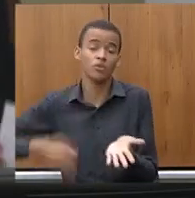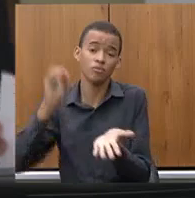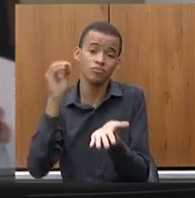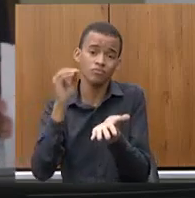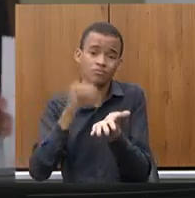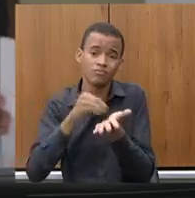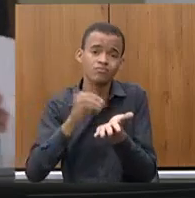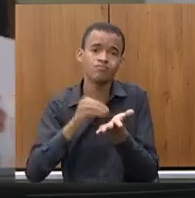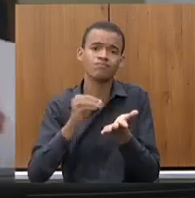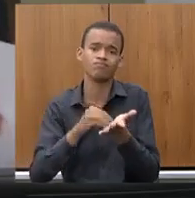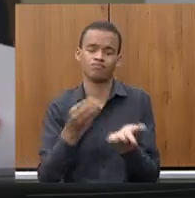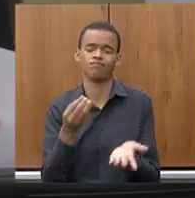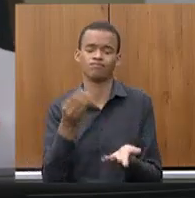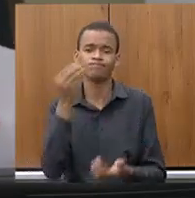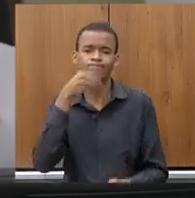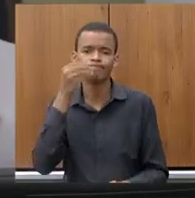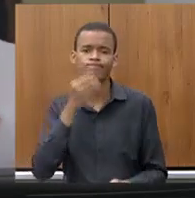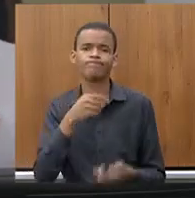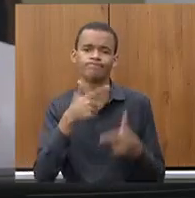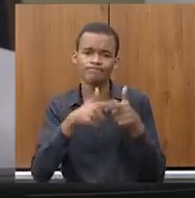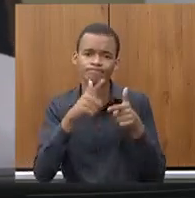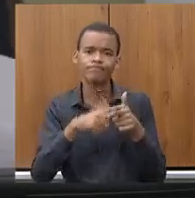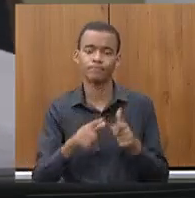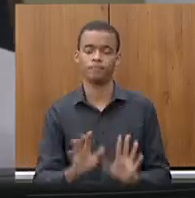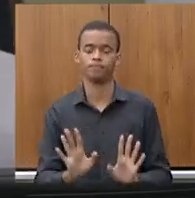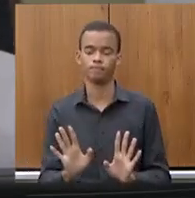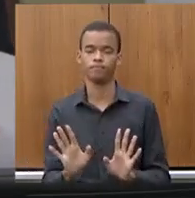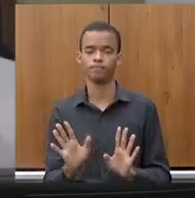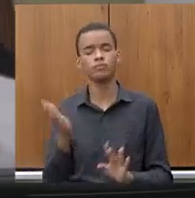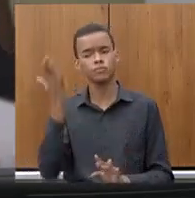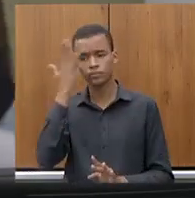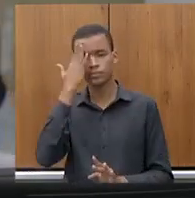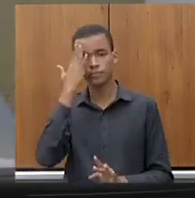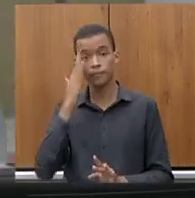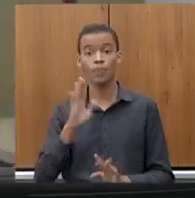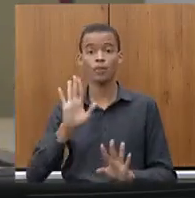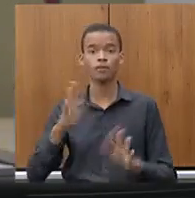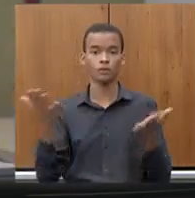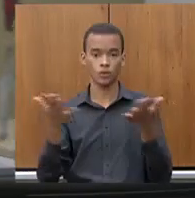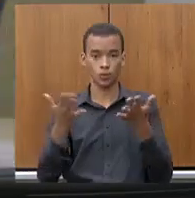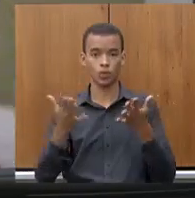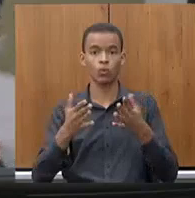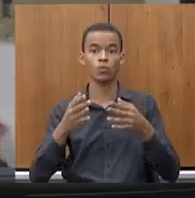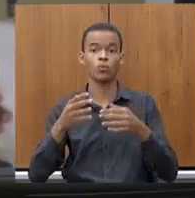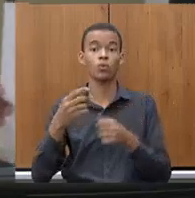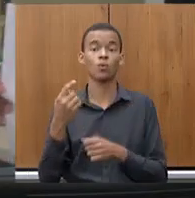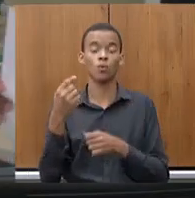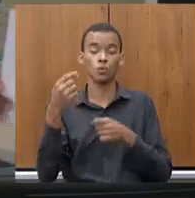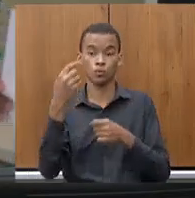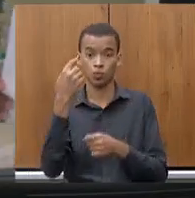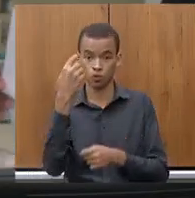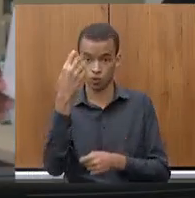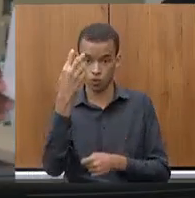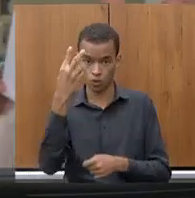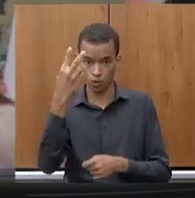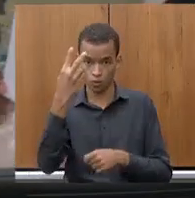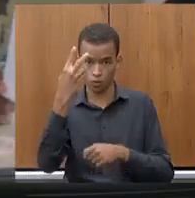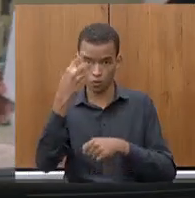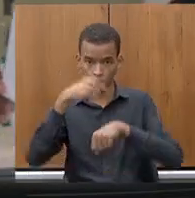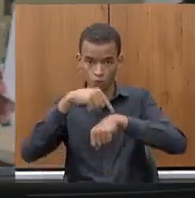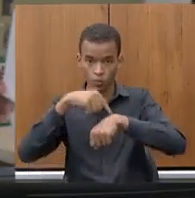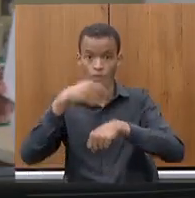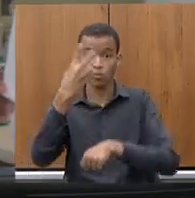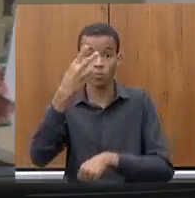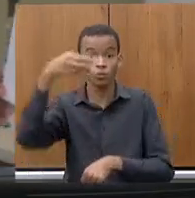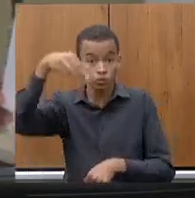eu vou abrir o espaço dois minutos para o secretário para fazer uma tréplica em relação a